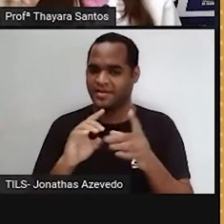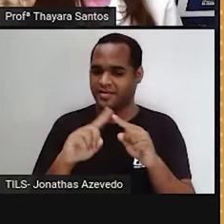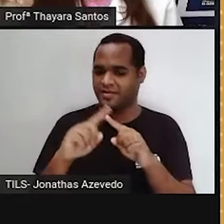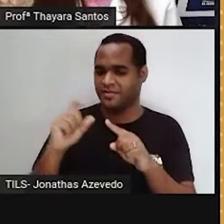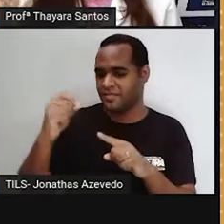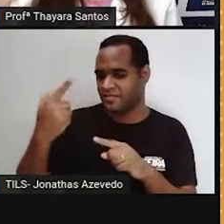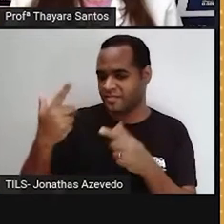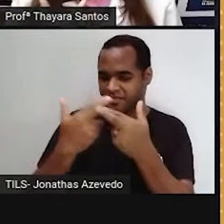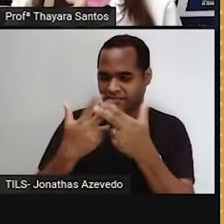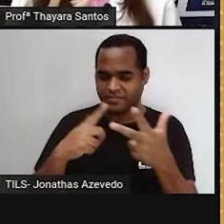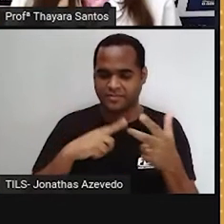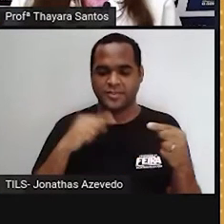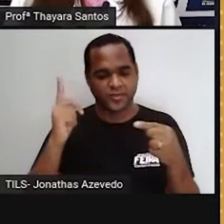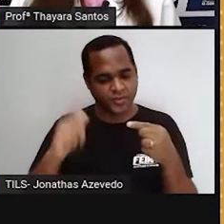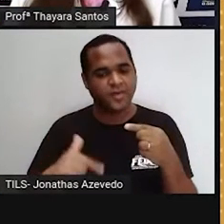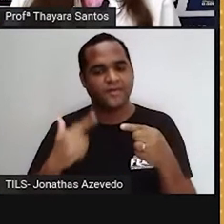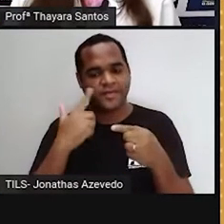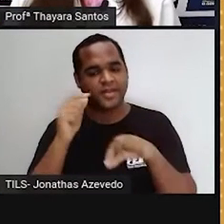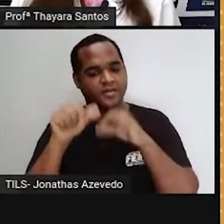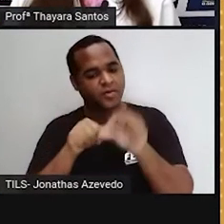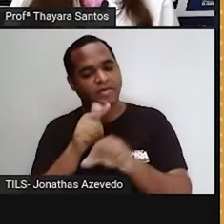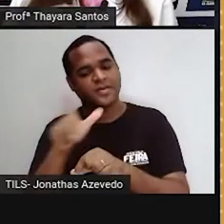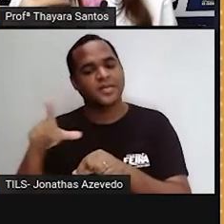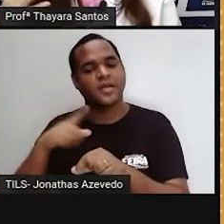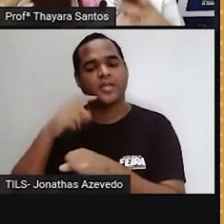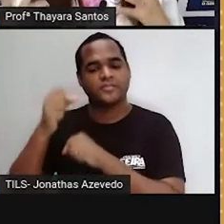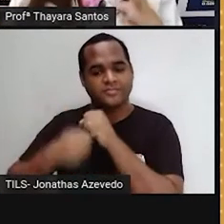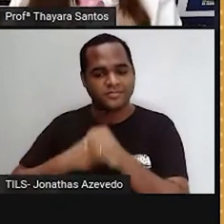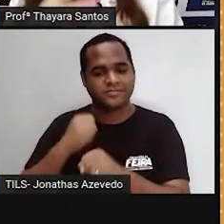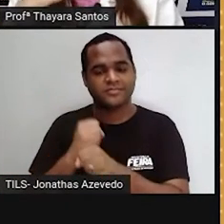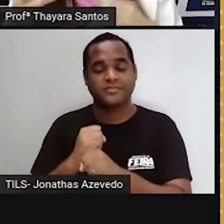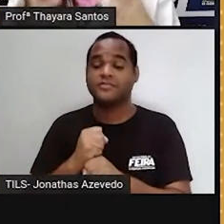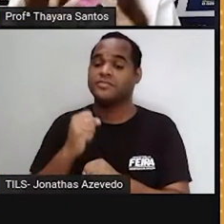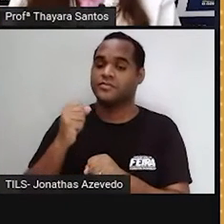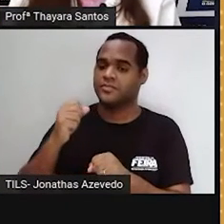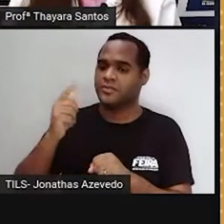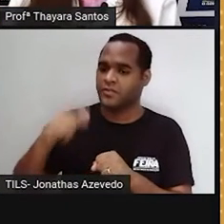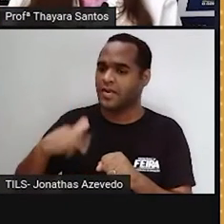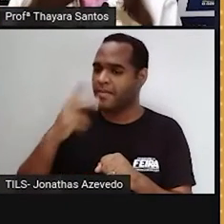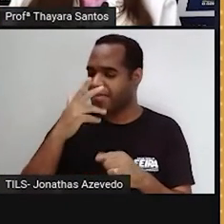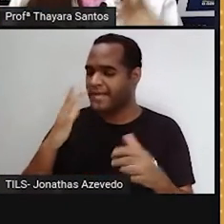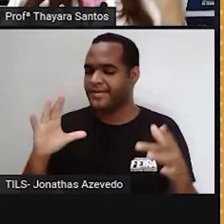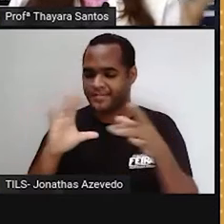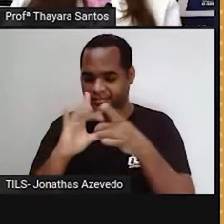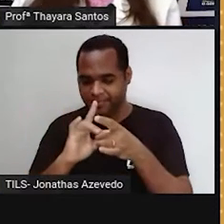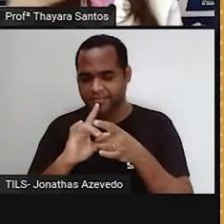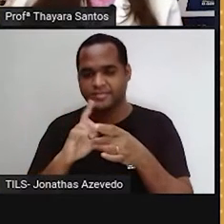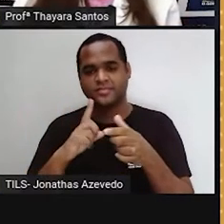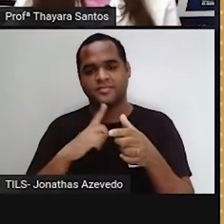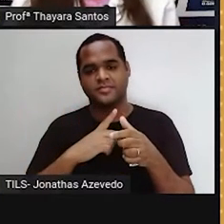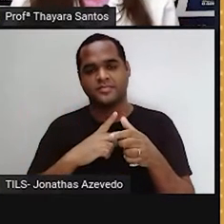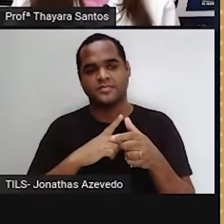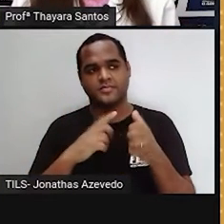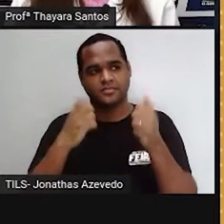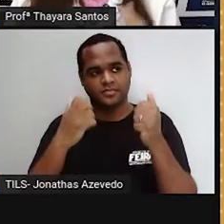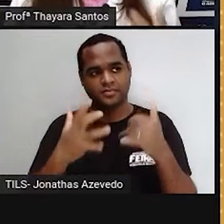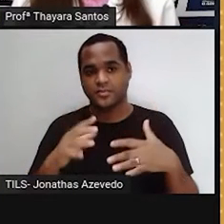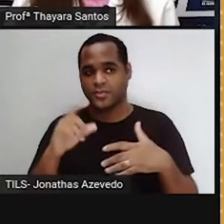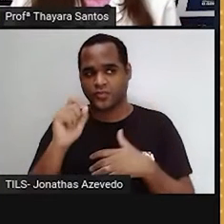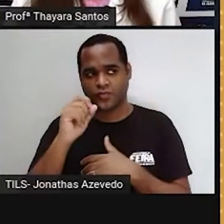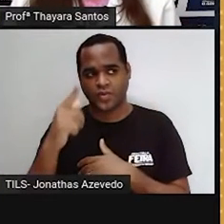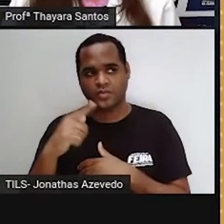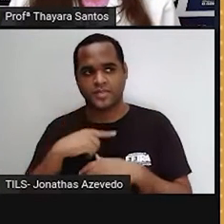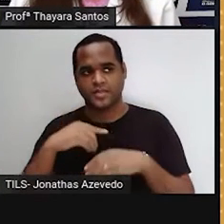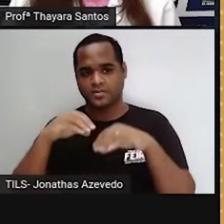sol. E a gente vê de novo a mudança de estação do ano. Então, tem toda essa relação aí entre o sol e o planeta Terra, esse